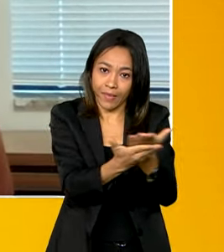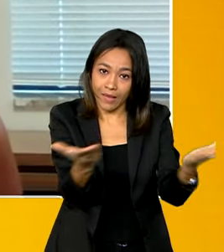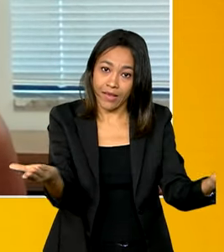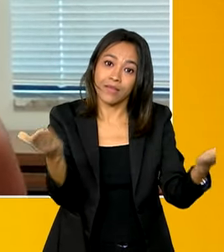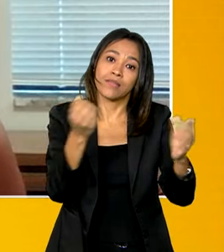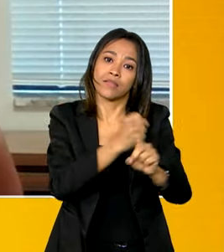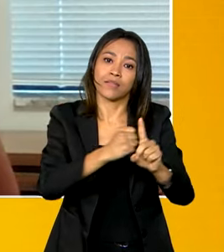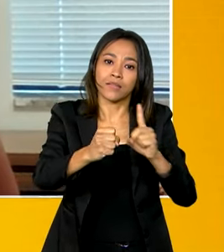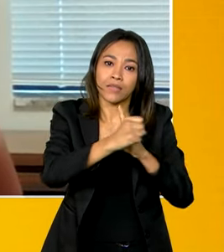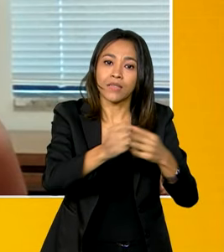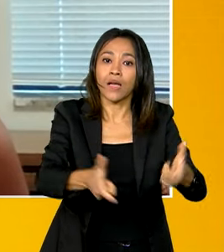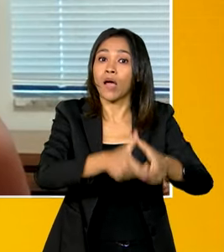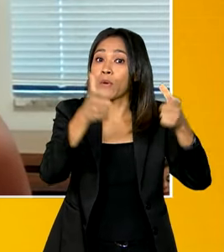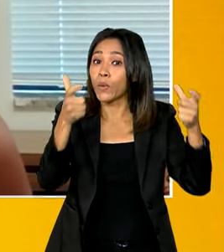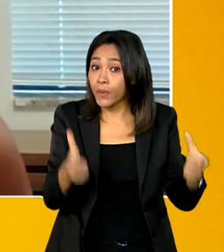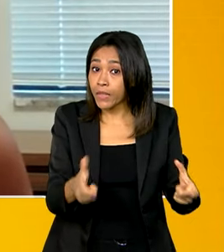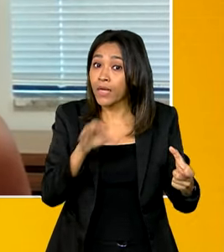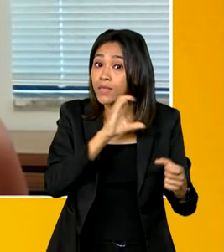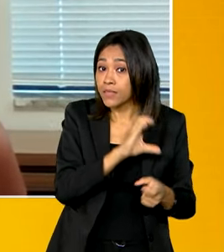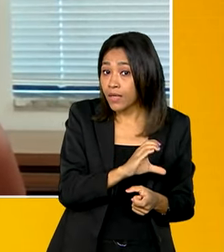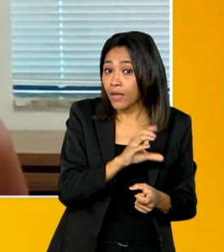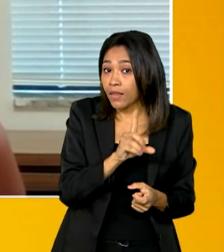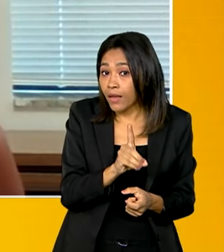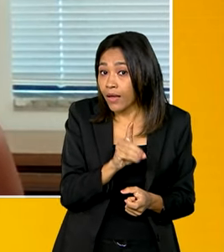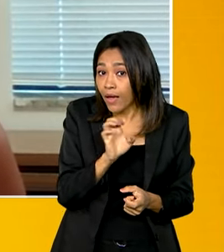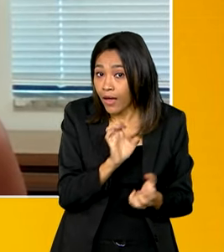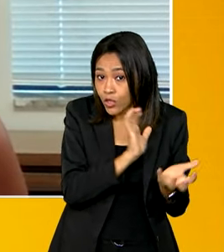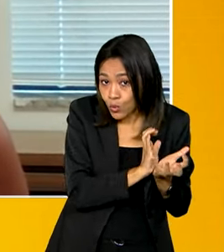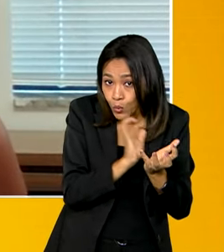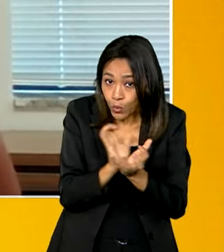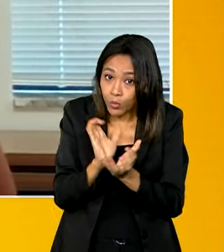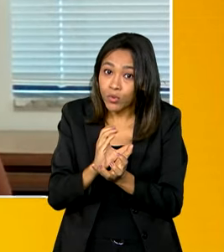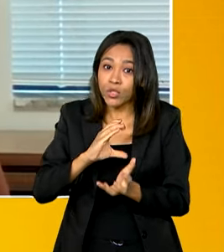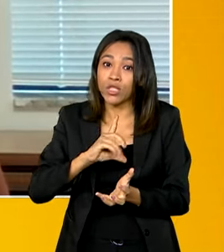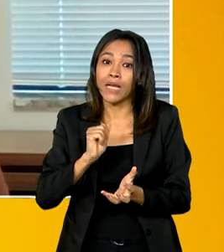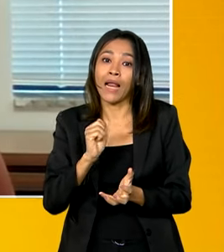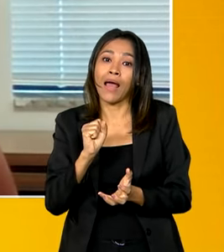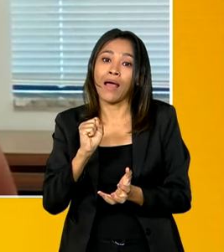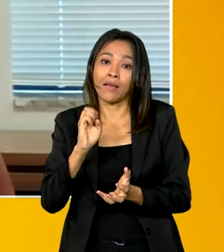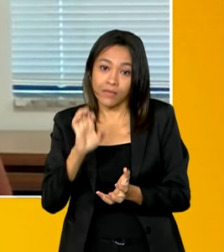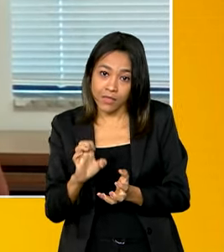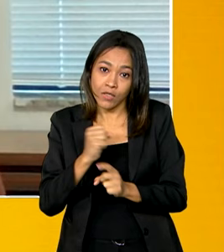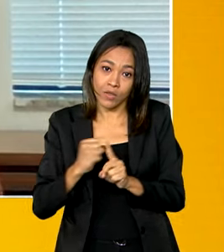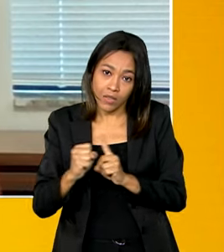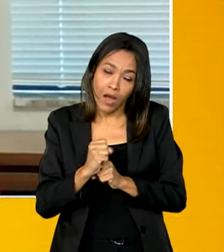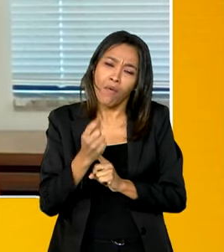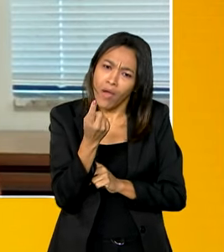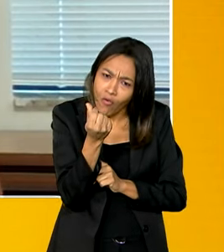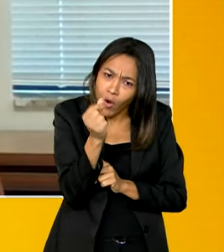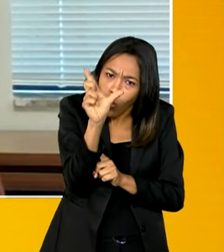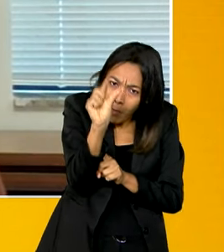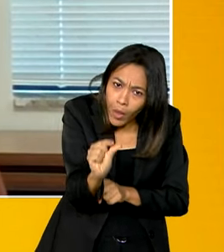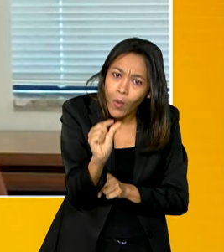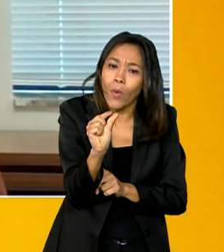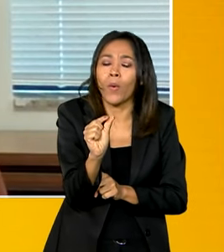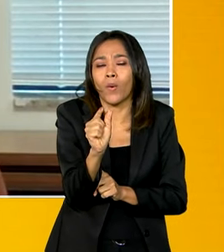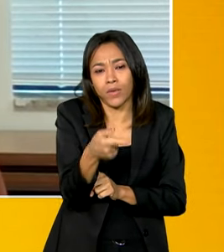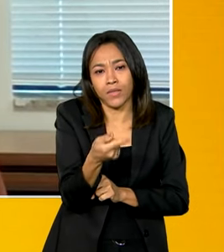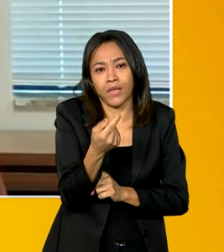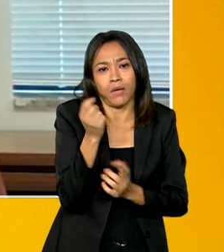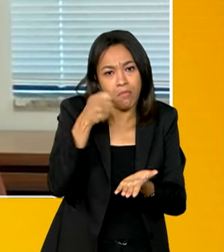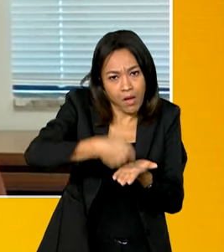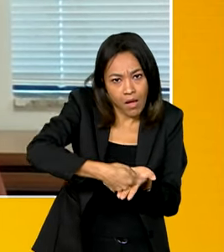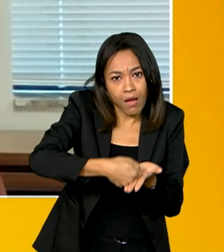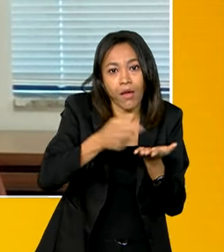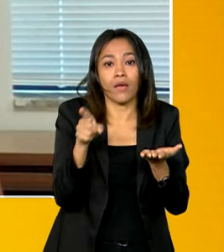gente atende a maioria de classes CDE. Então, a nossa tarifa é uma tarifa social. A gente vem atendendo a